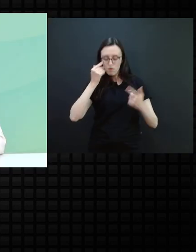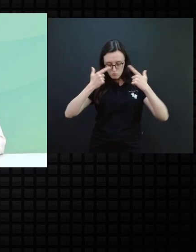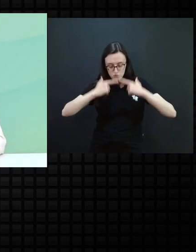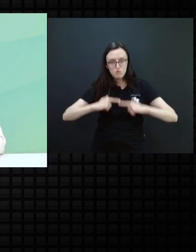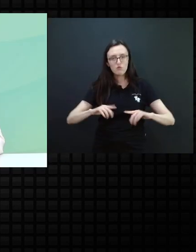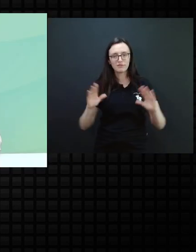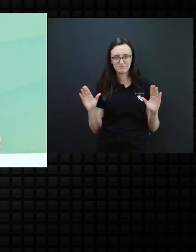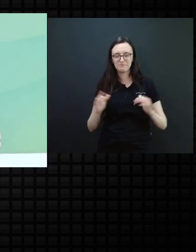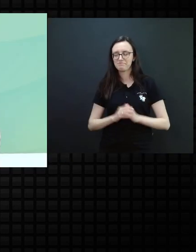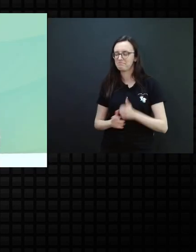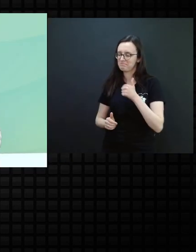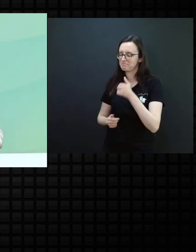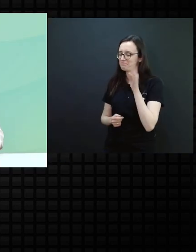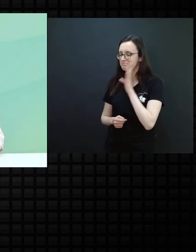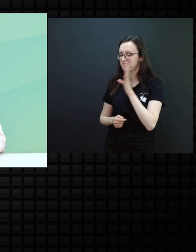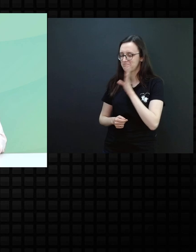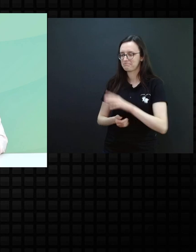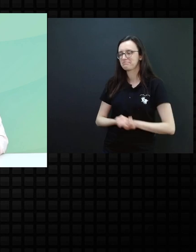Legal.